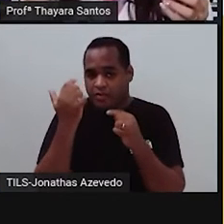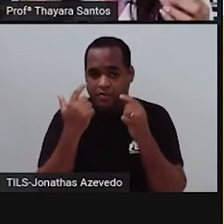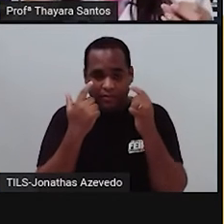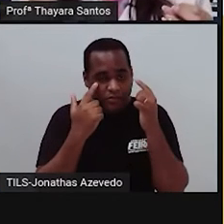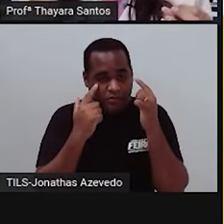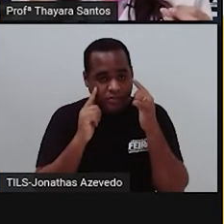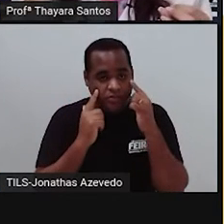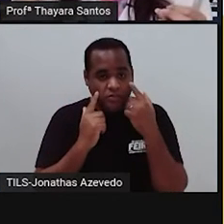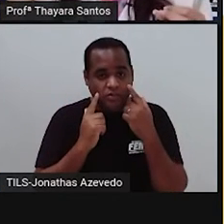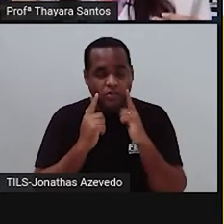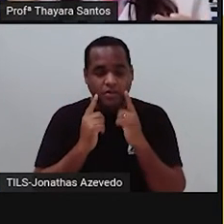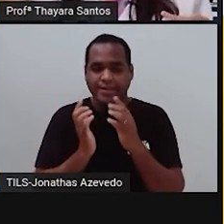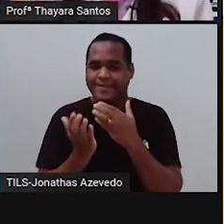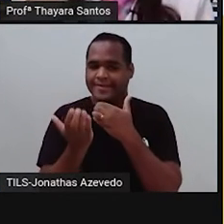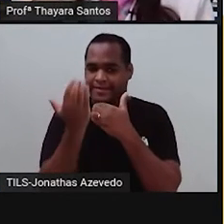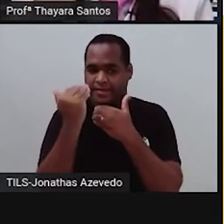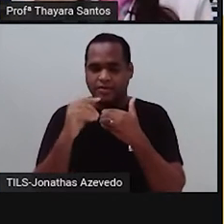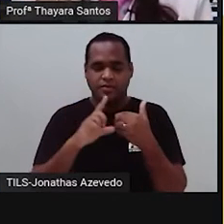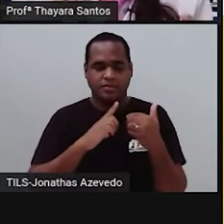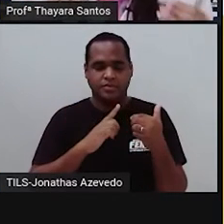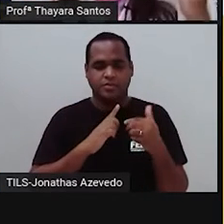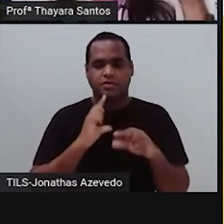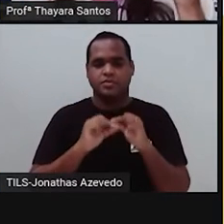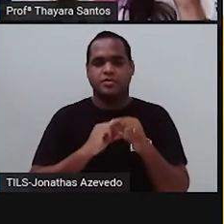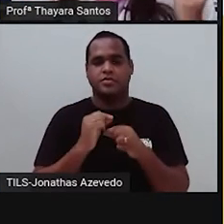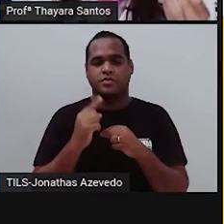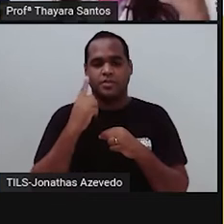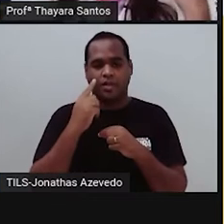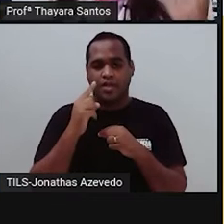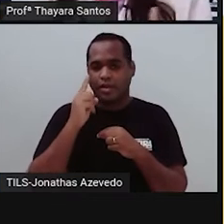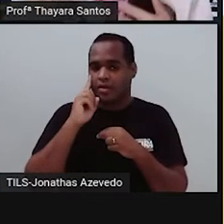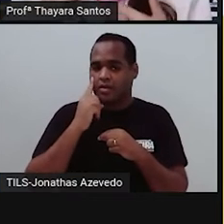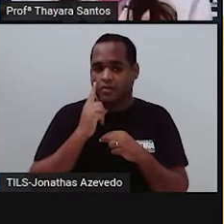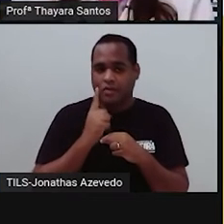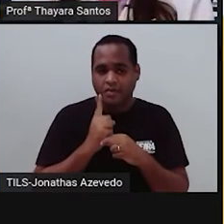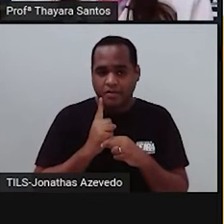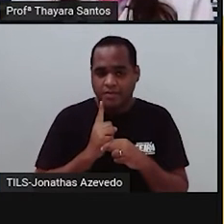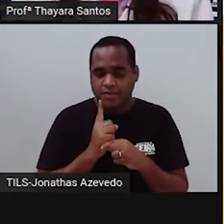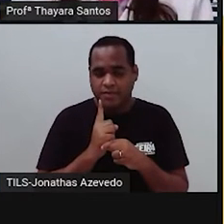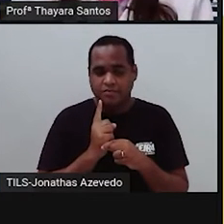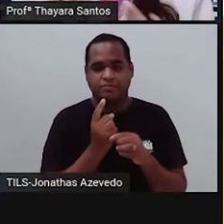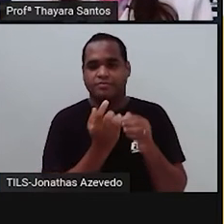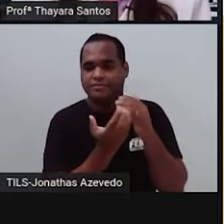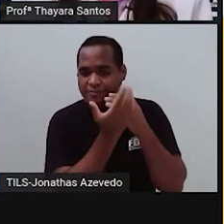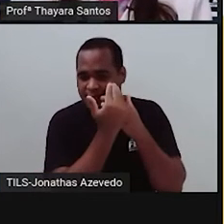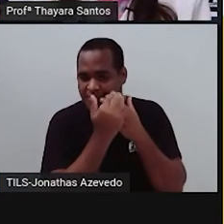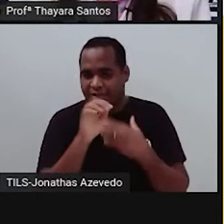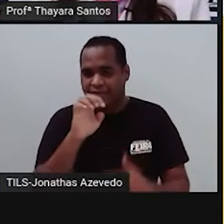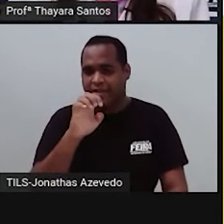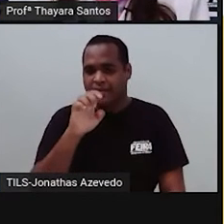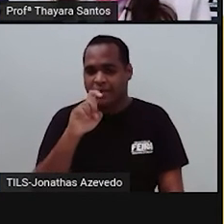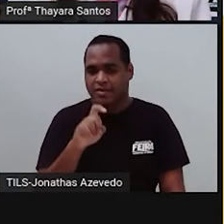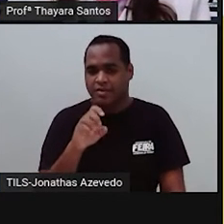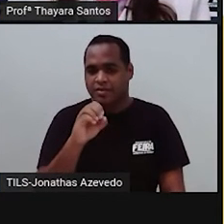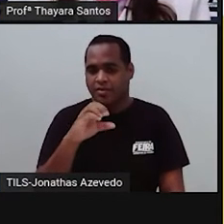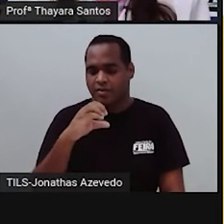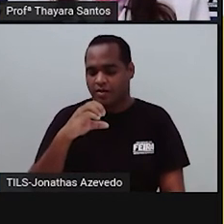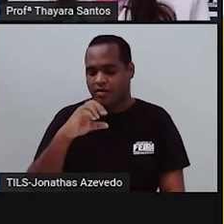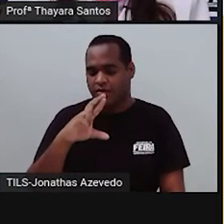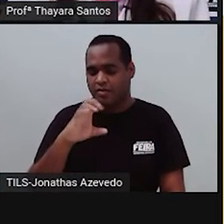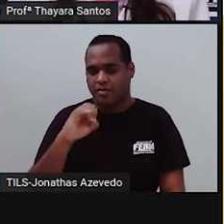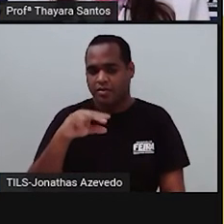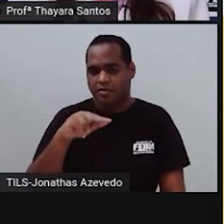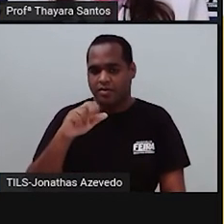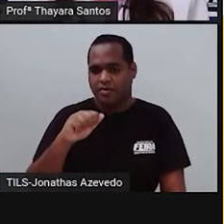Elas produzem a substância e colocam essa substância para fora, que é a lágrima. Então, isso é uma glândula exócrina. Então, ela tem esse